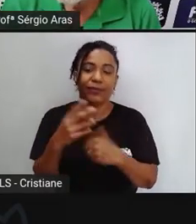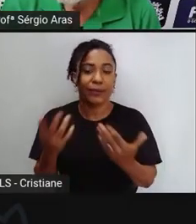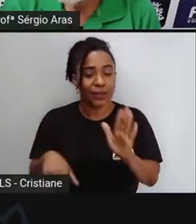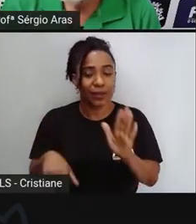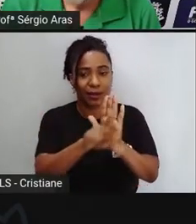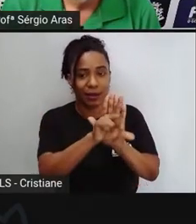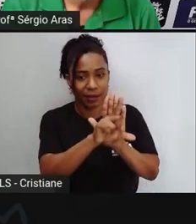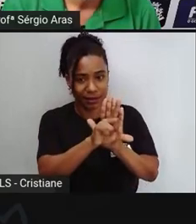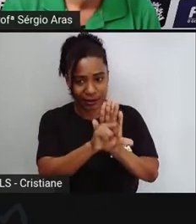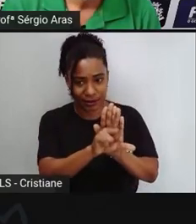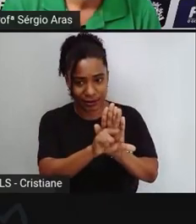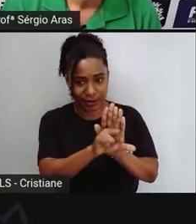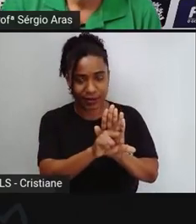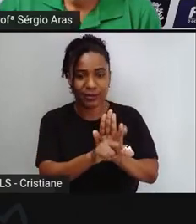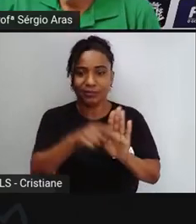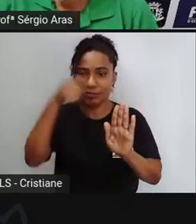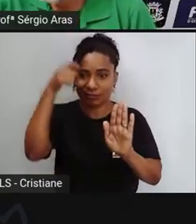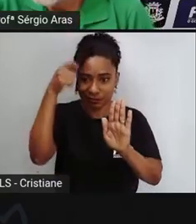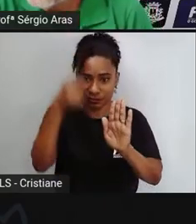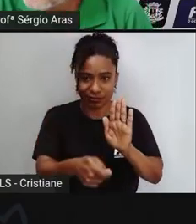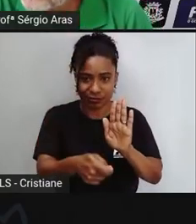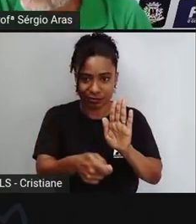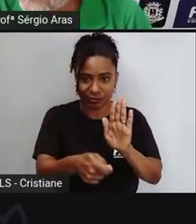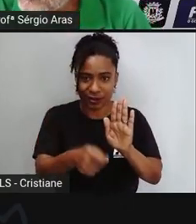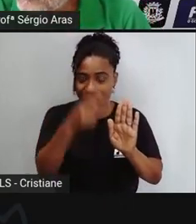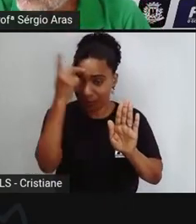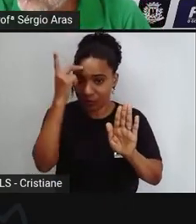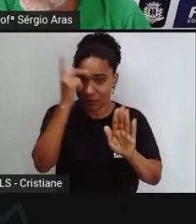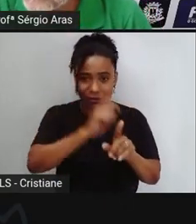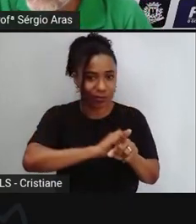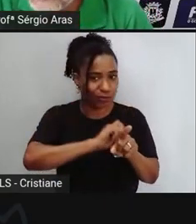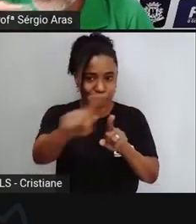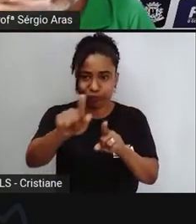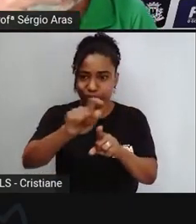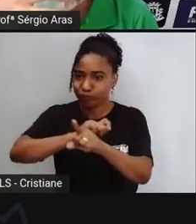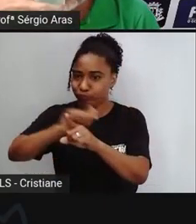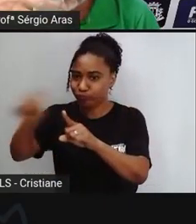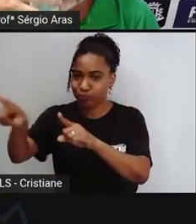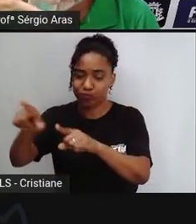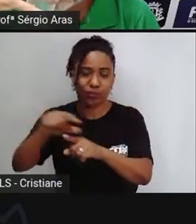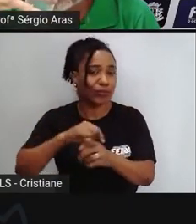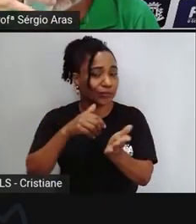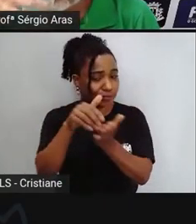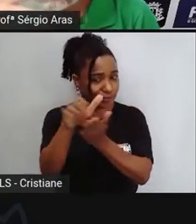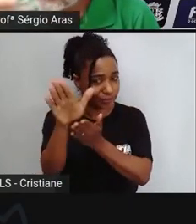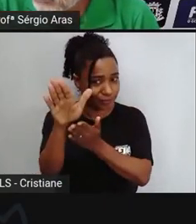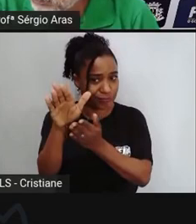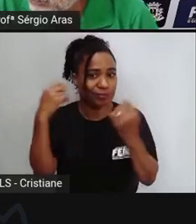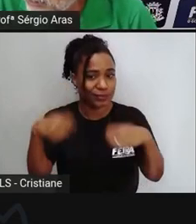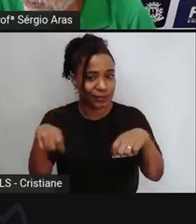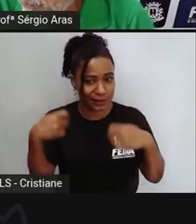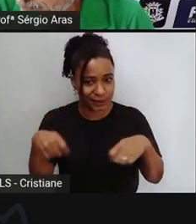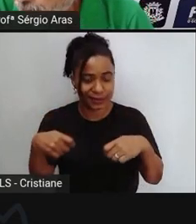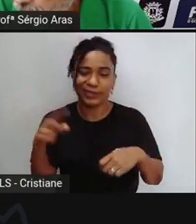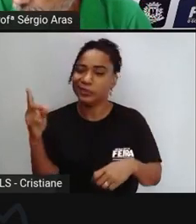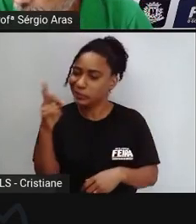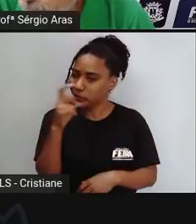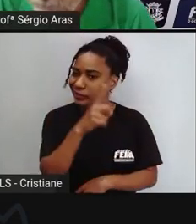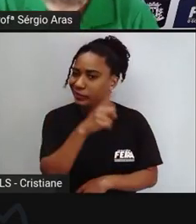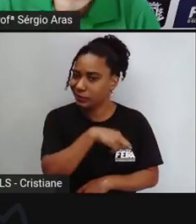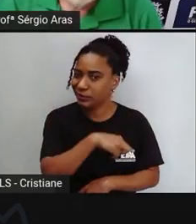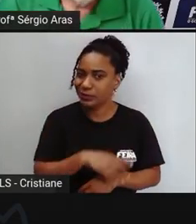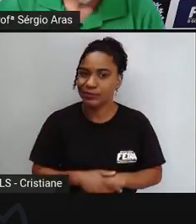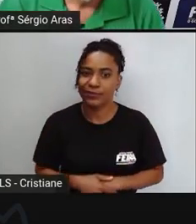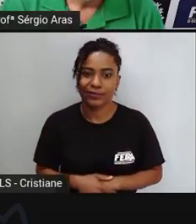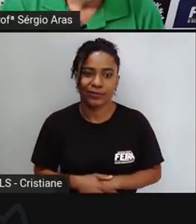proteção ambiental fosse aplicada essas pessoas teriam que sair dali querendo ou não então assim é bem complexo Sérgio